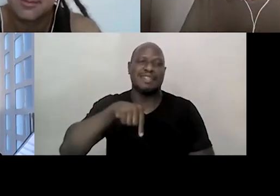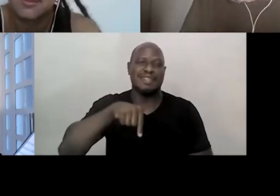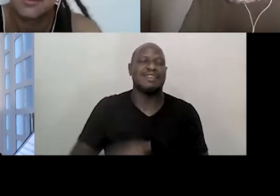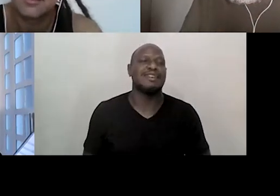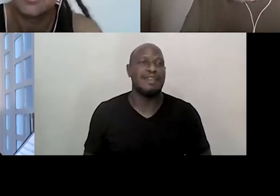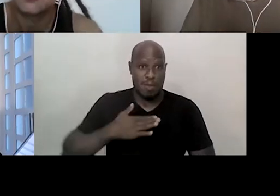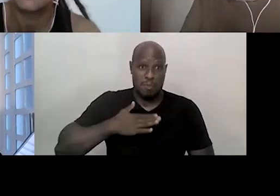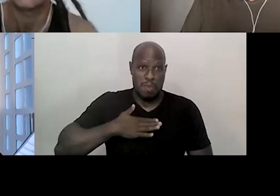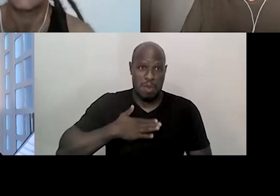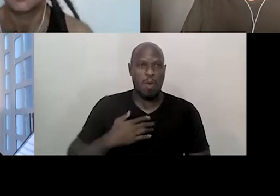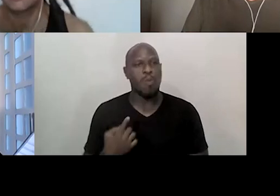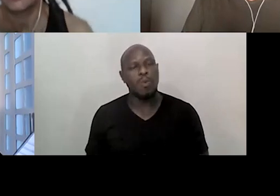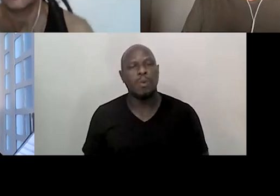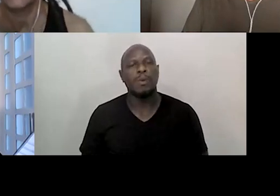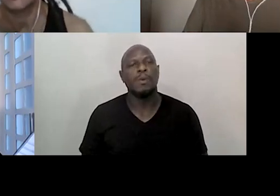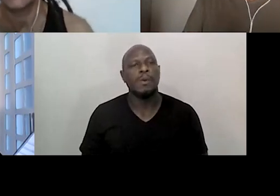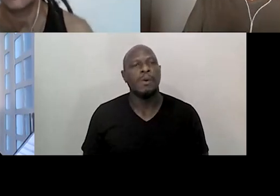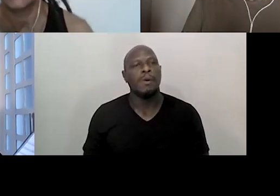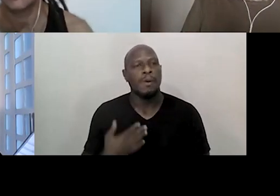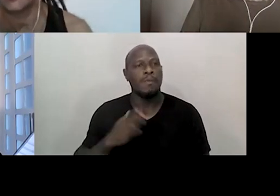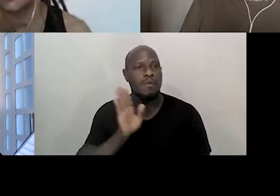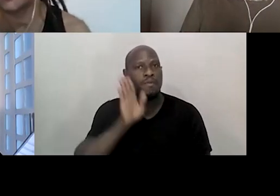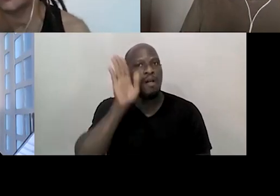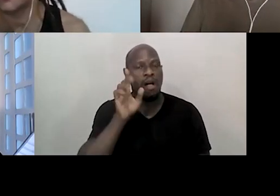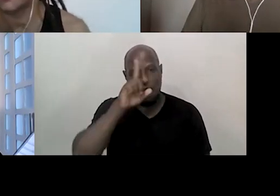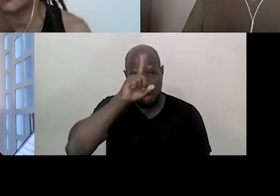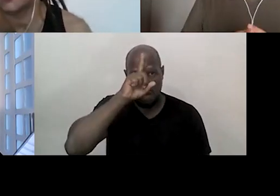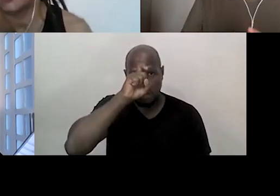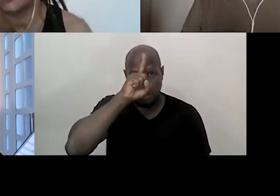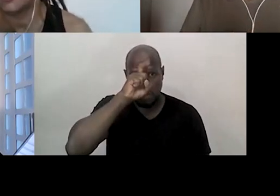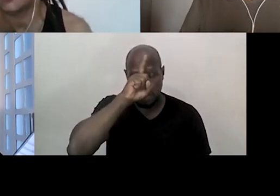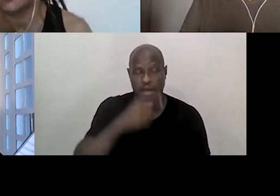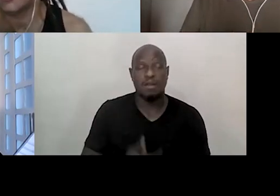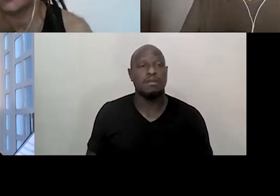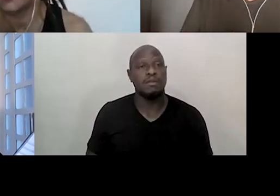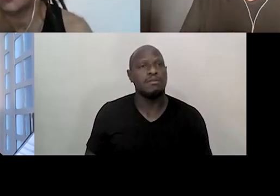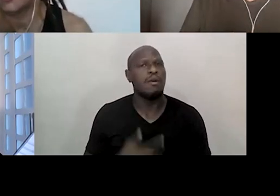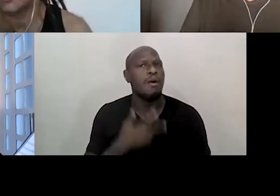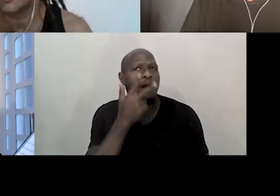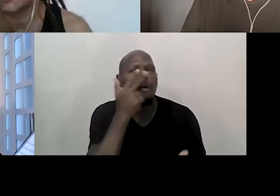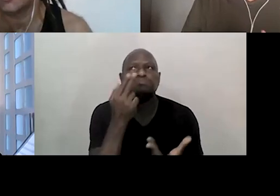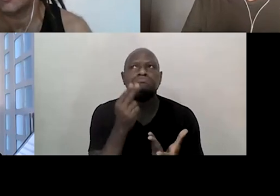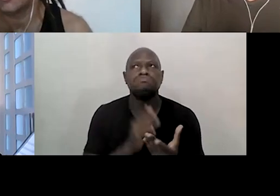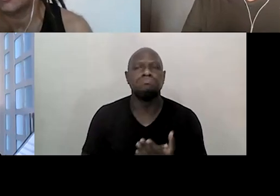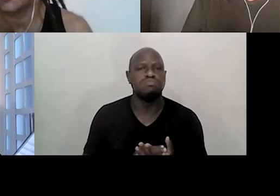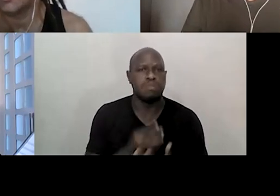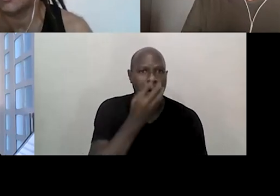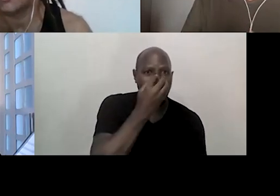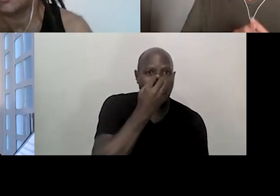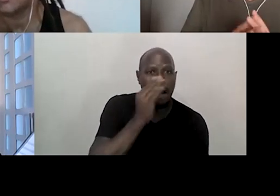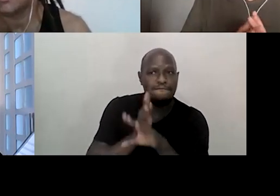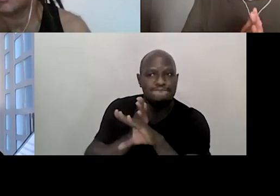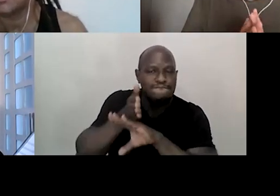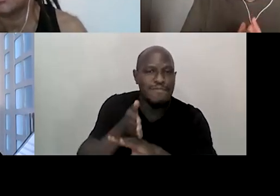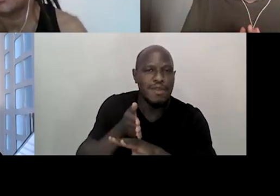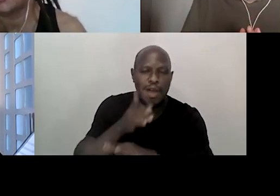caso, o palhaço está presente no hospital. Eu acho que a presença do palhaço no hospital é